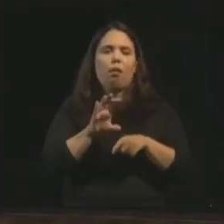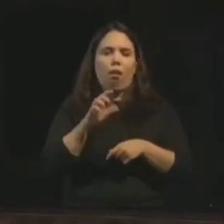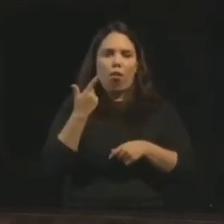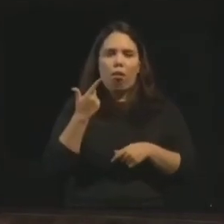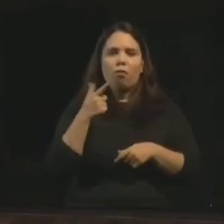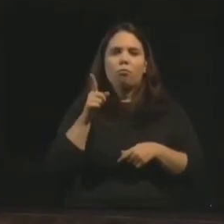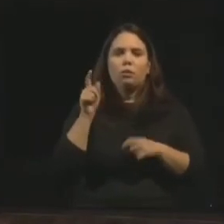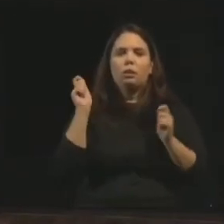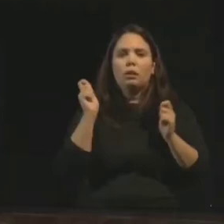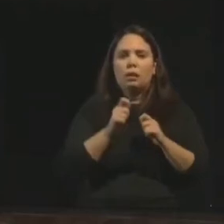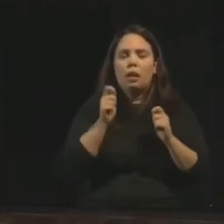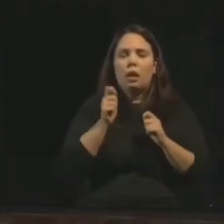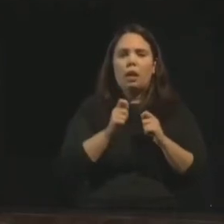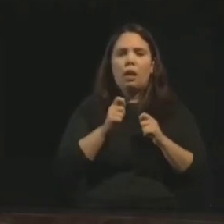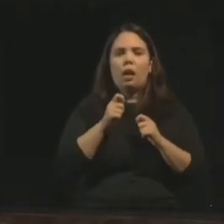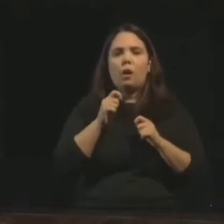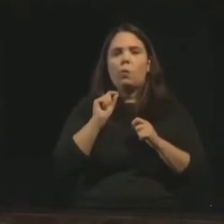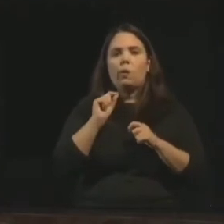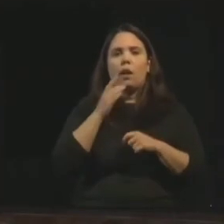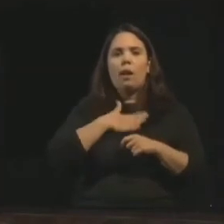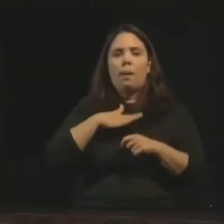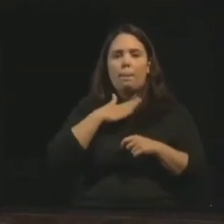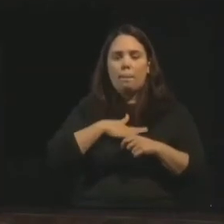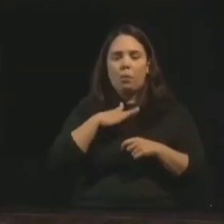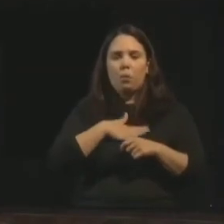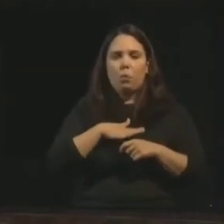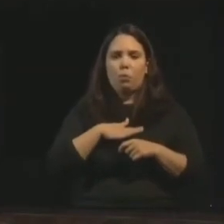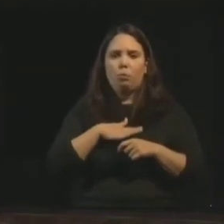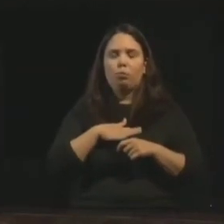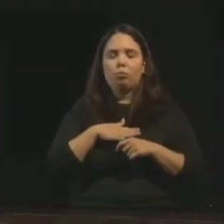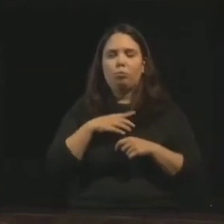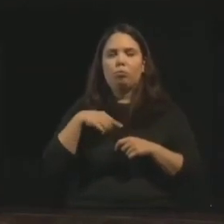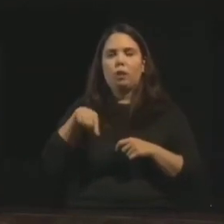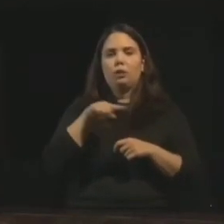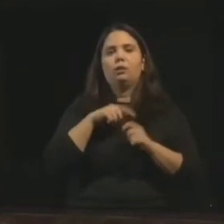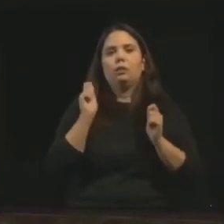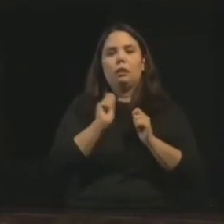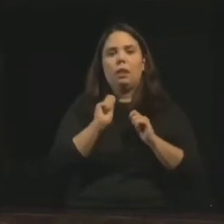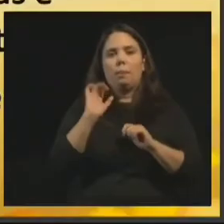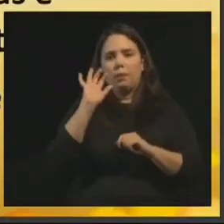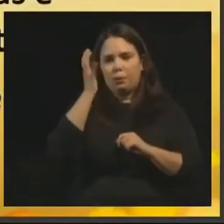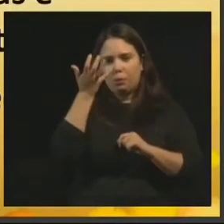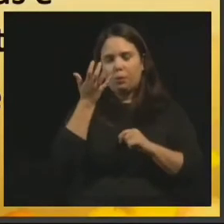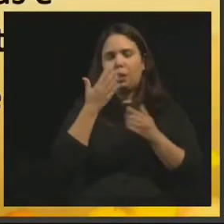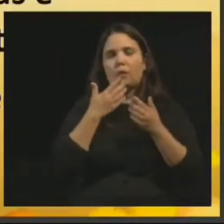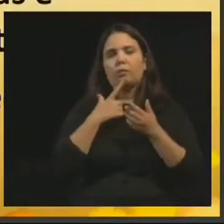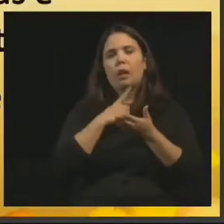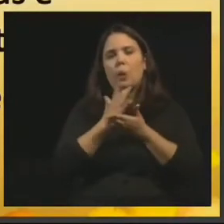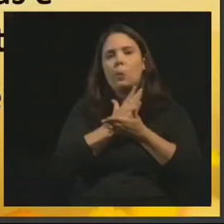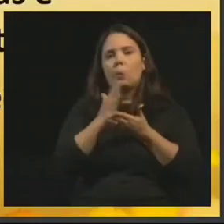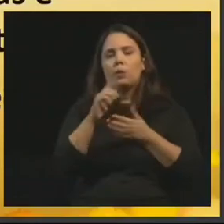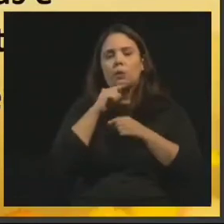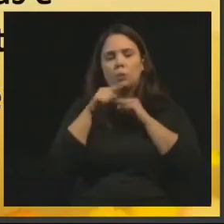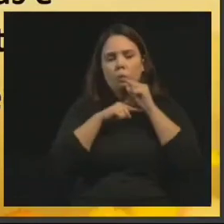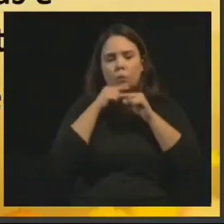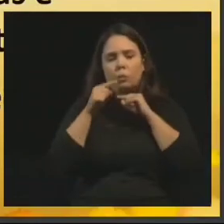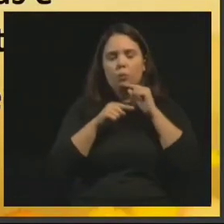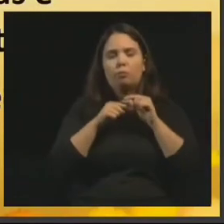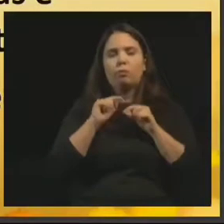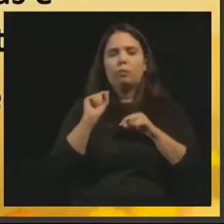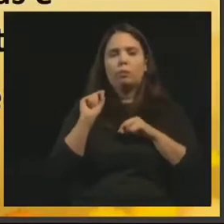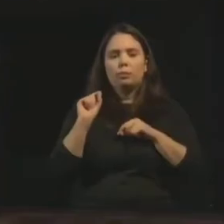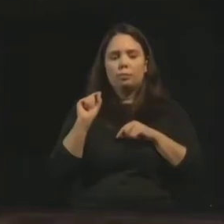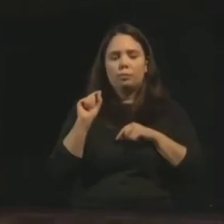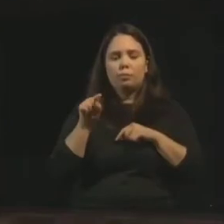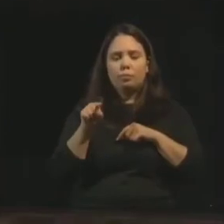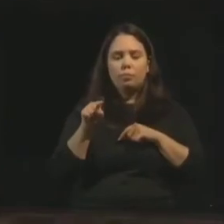recupera-se com repouso, nada que a gente não resolva. E algumas dúvidas. Nós devemos colocar um obsedado na reunião mediúnica,